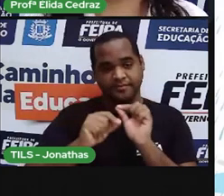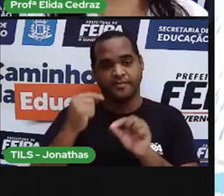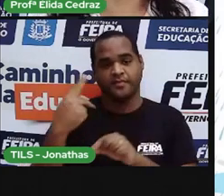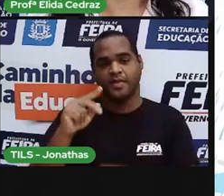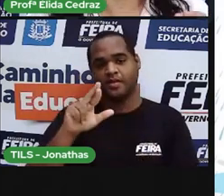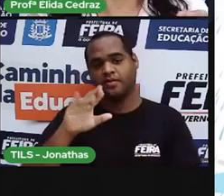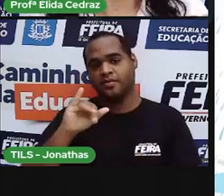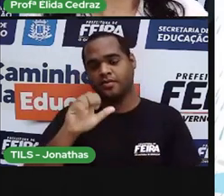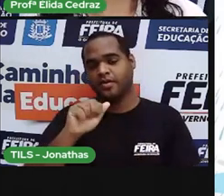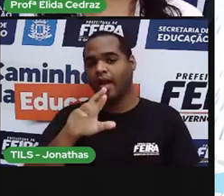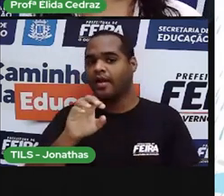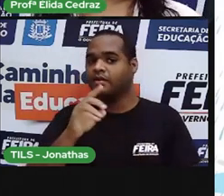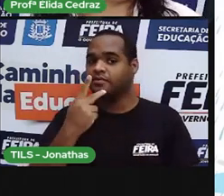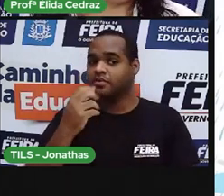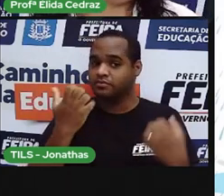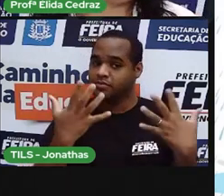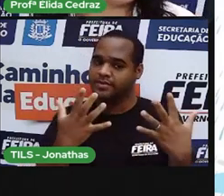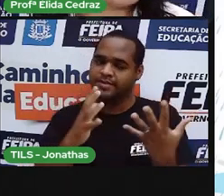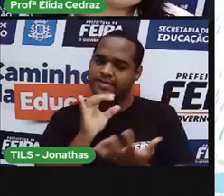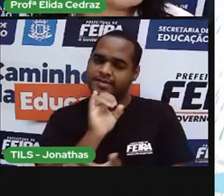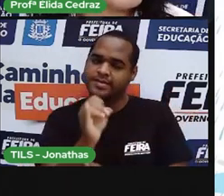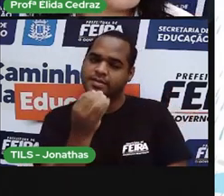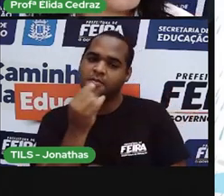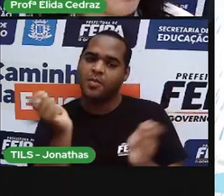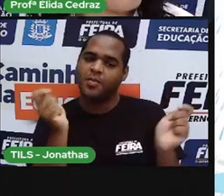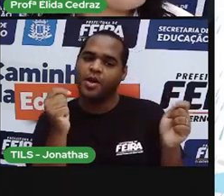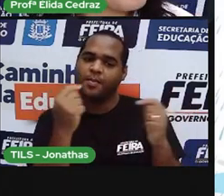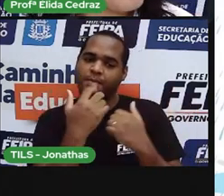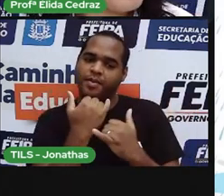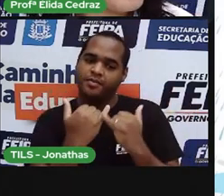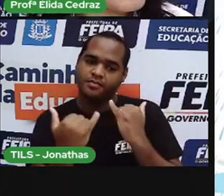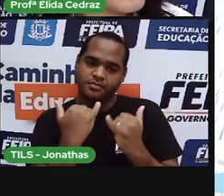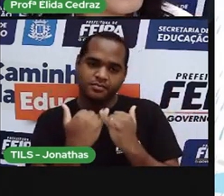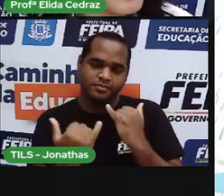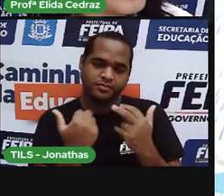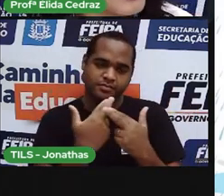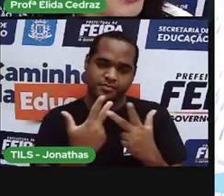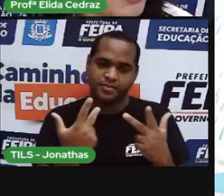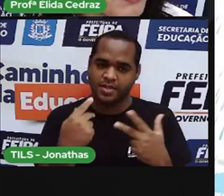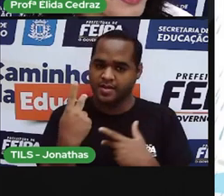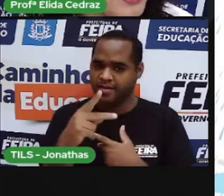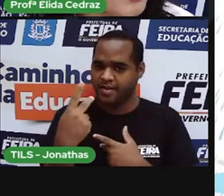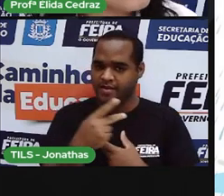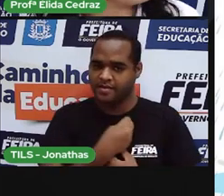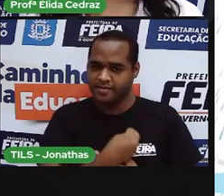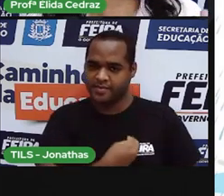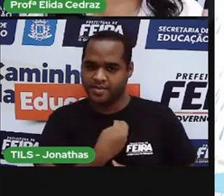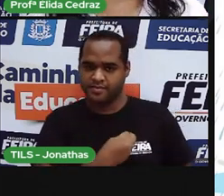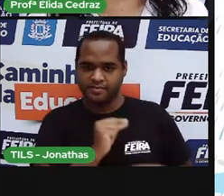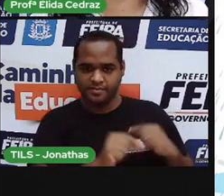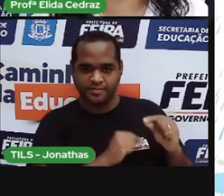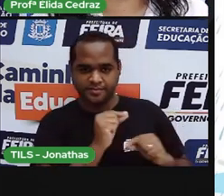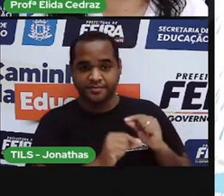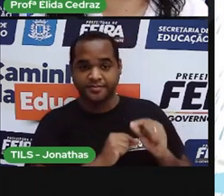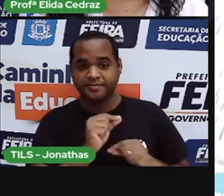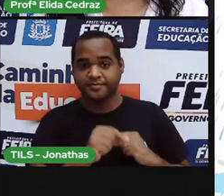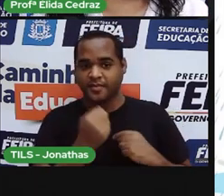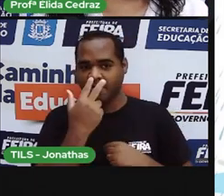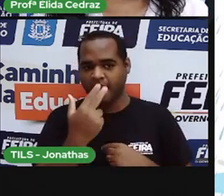novela, se for muito parecido com algo que aconteceu na sua vida, é uma